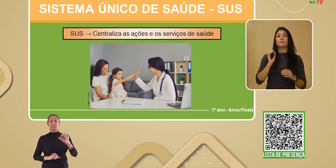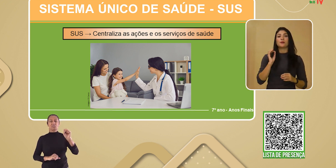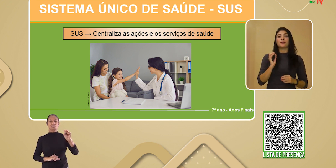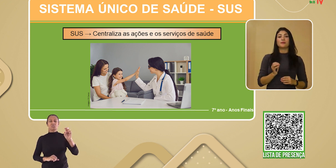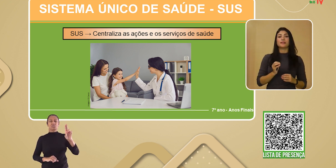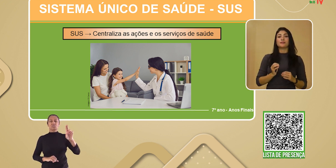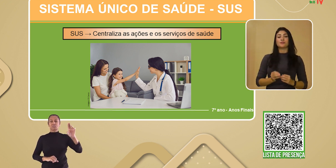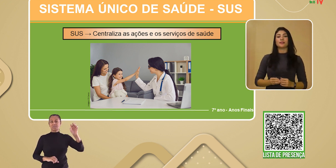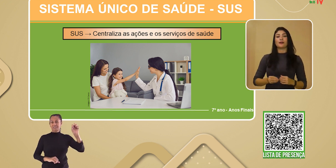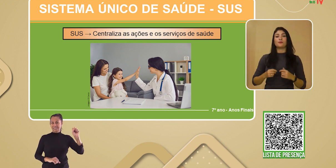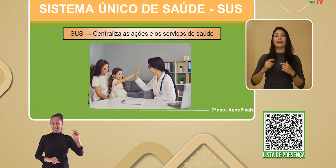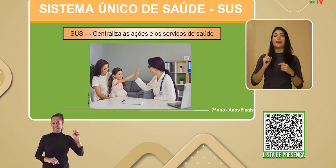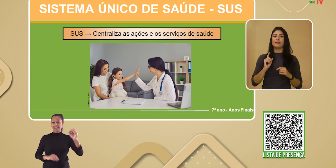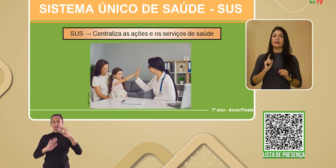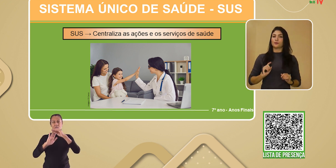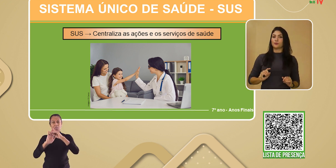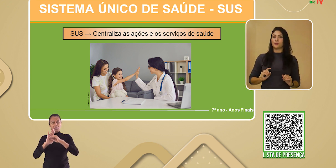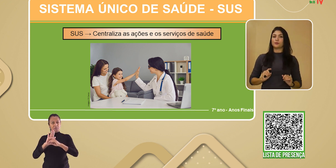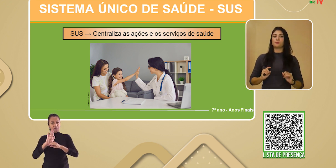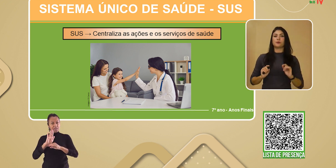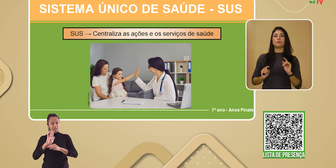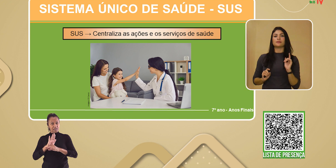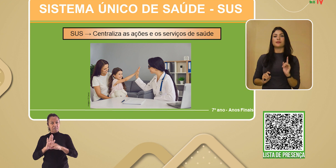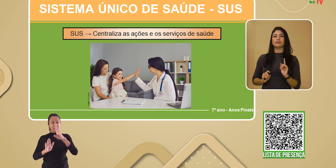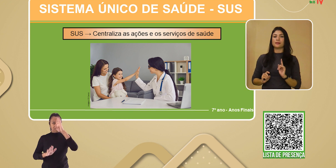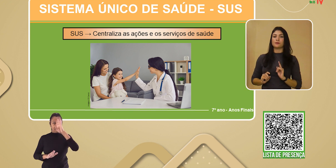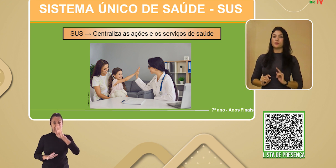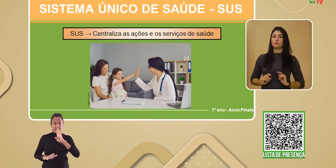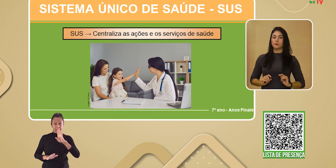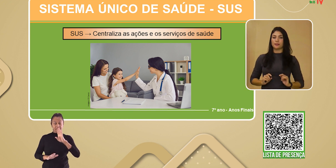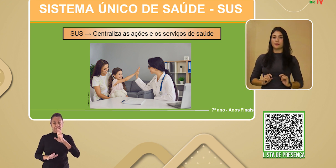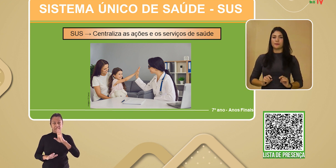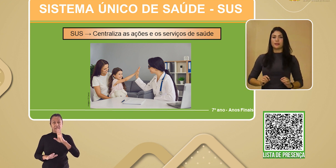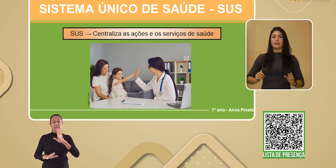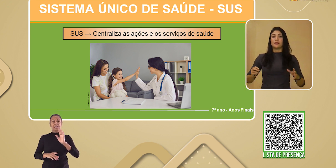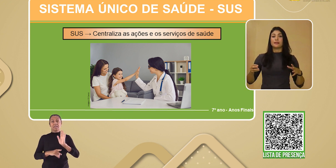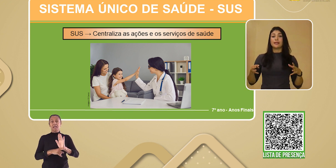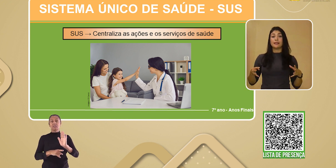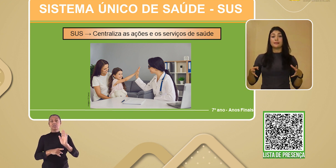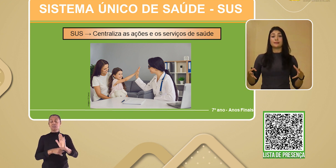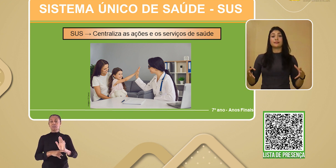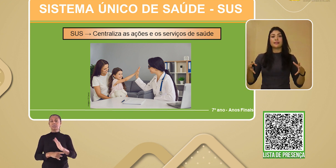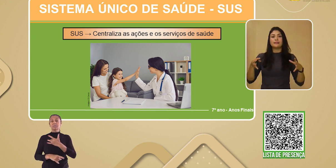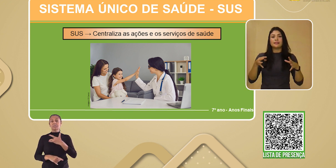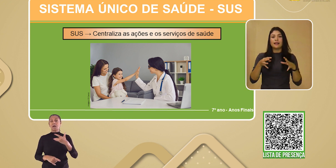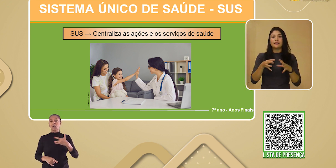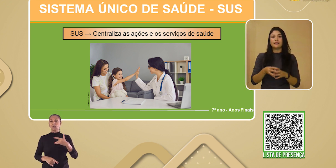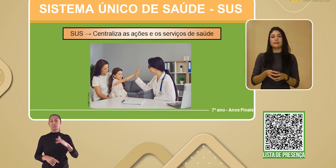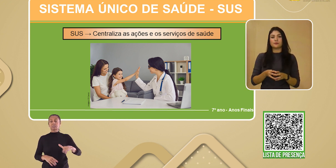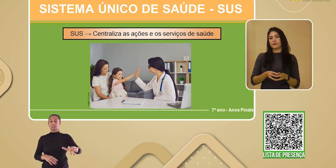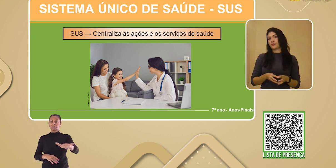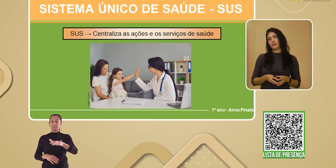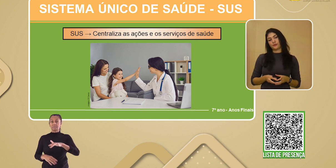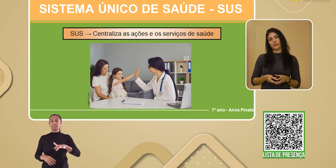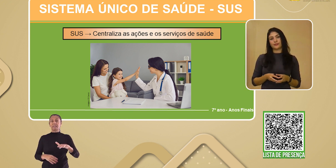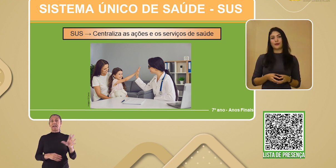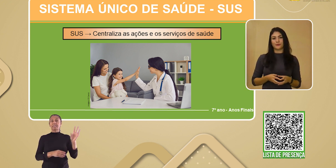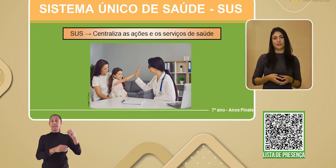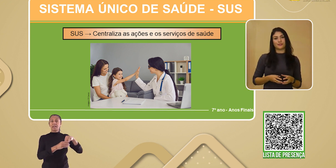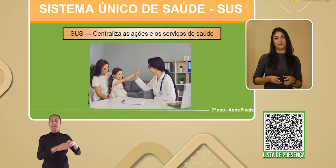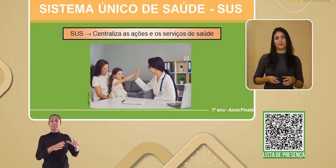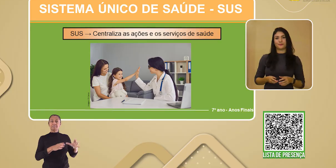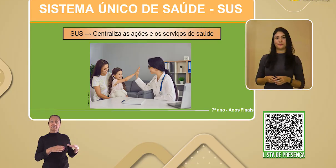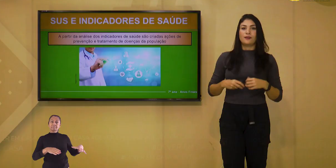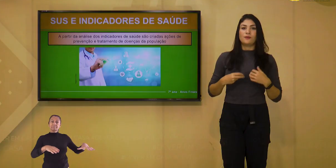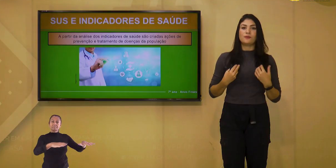que é um programa nacional e gratuito de promoção à saúde pública. Nele se centralizam os serviços de